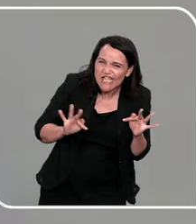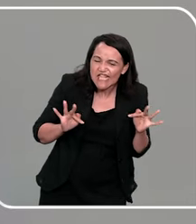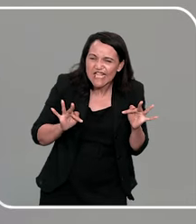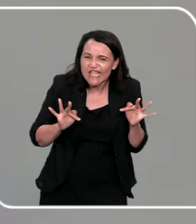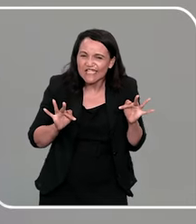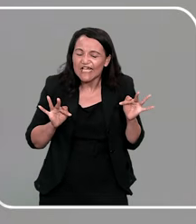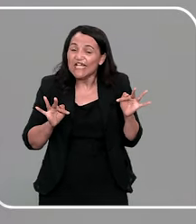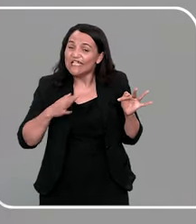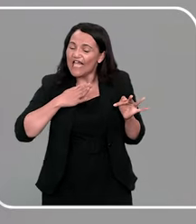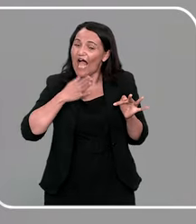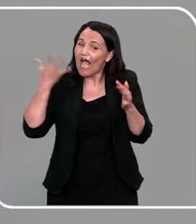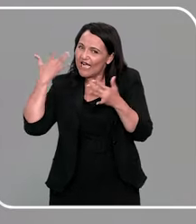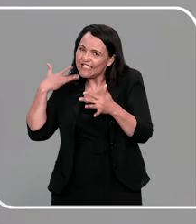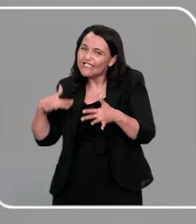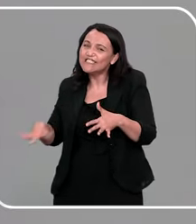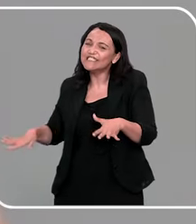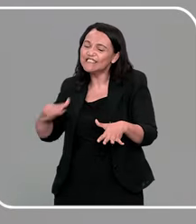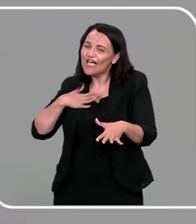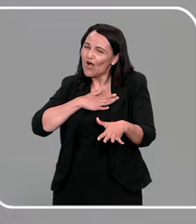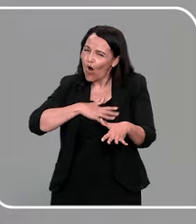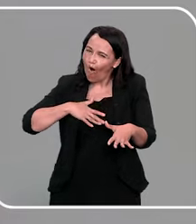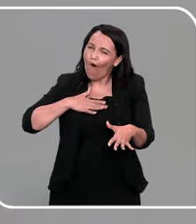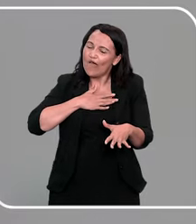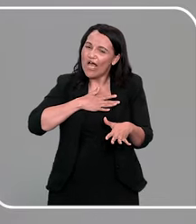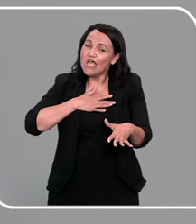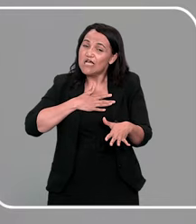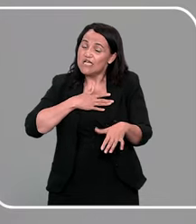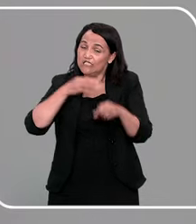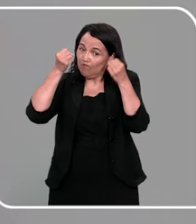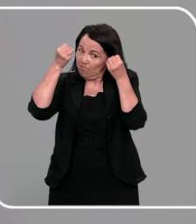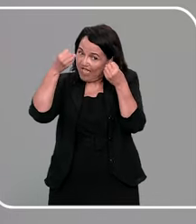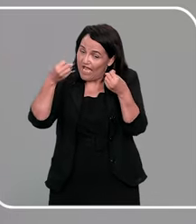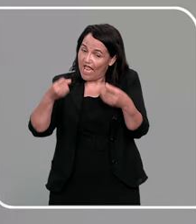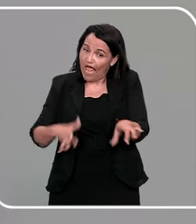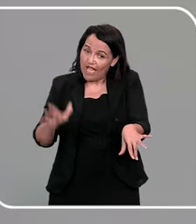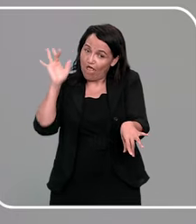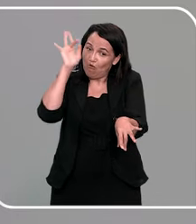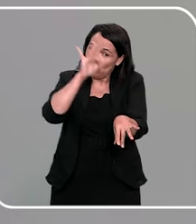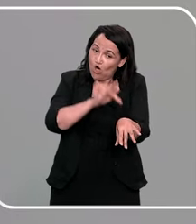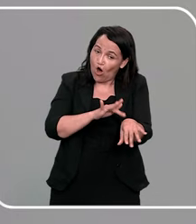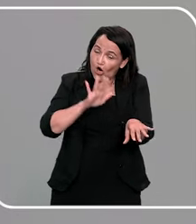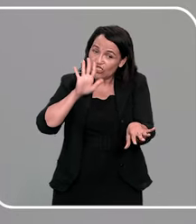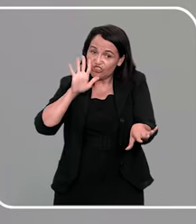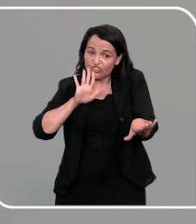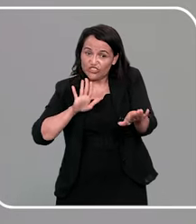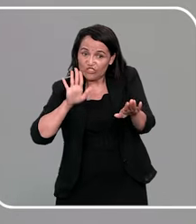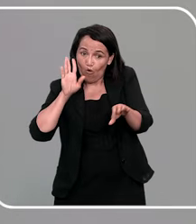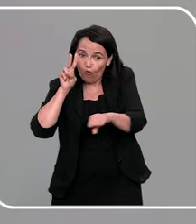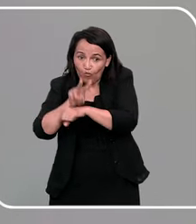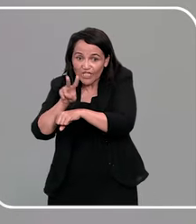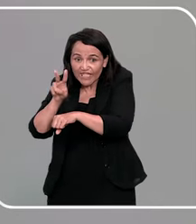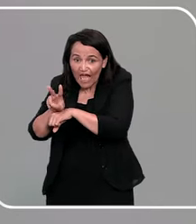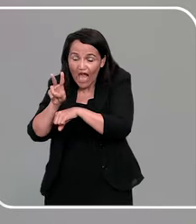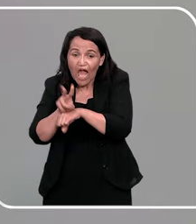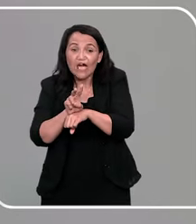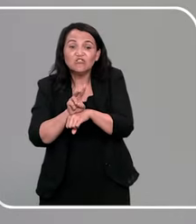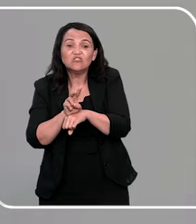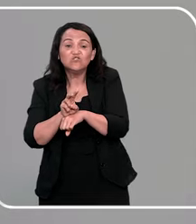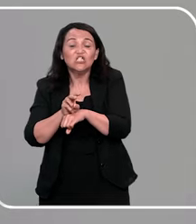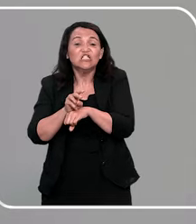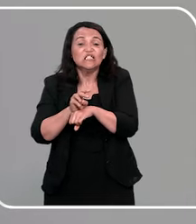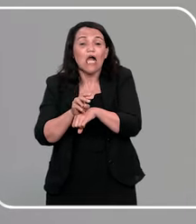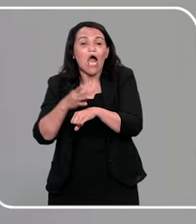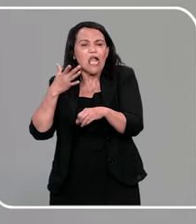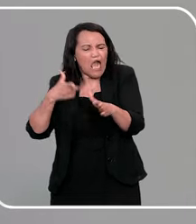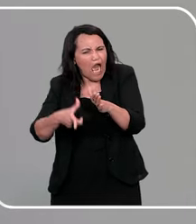E conversar, que tem que ser um toque só de cuidado, e quando é muito pequenininha, desde muito cedo, ensinar o